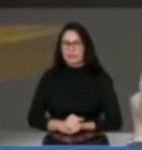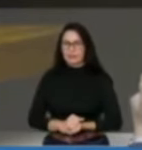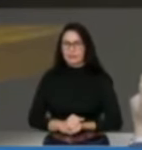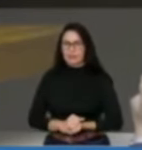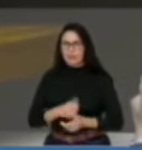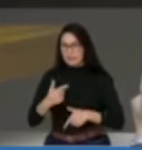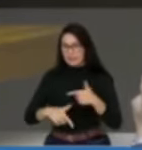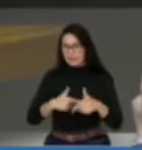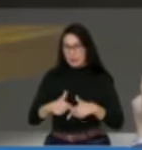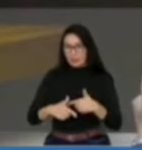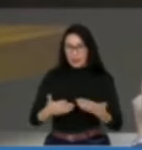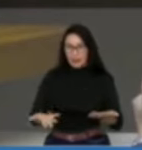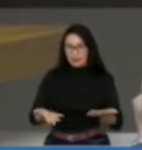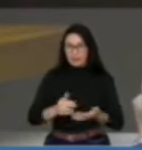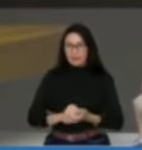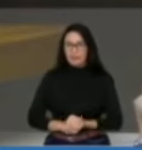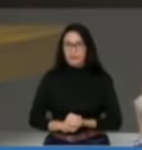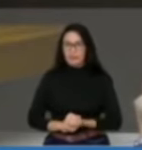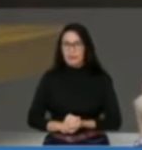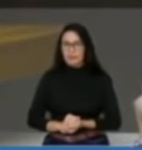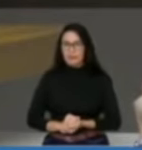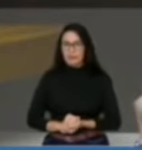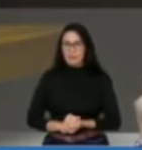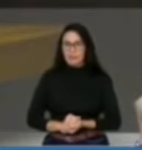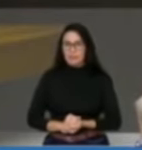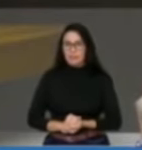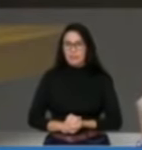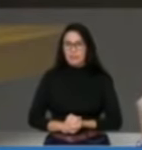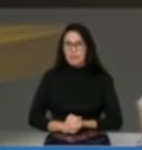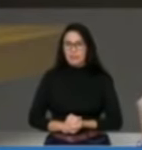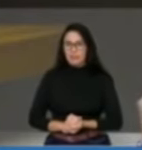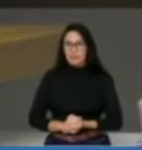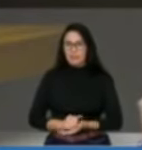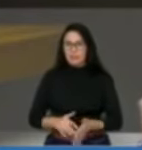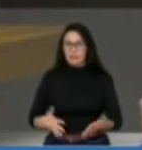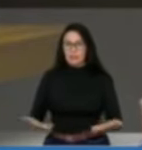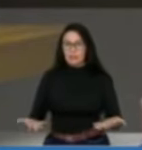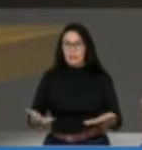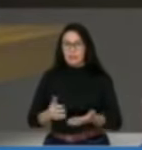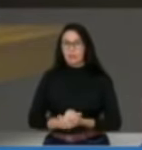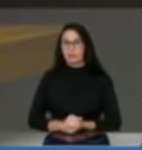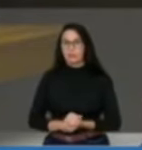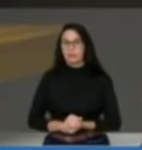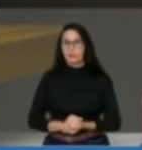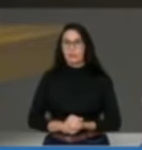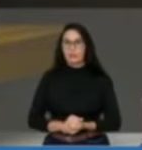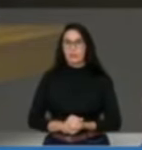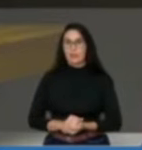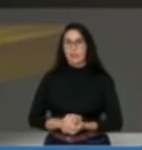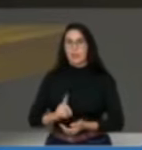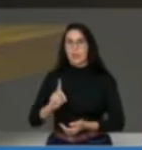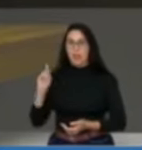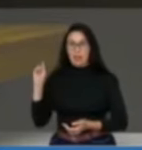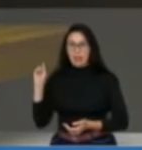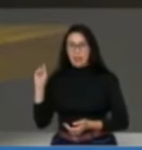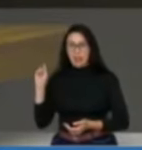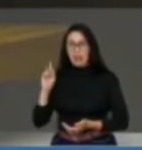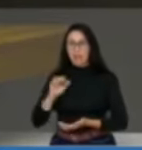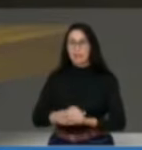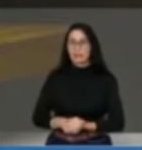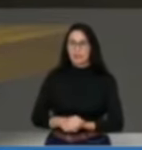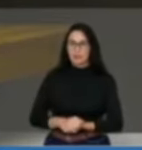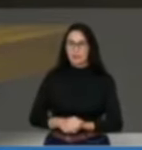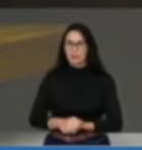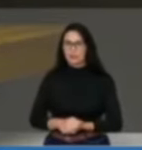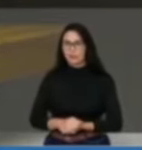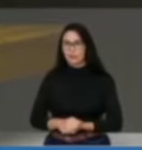Ah, está aqui. Esta faz a diretoria... Esta é a diretoria de que Marco, Marco, Bom Tempo, lá de Roraima, Boa Vista, quero entender também por quê.